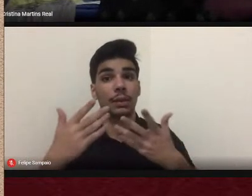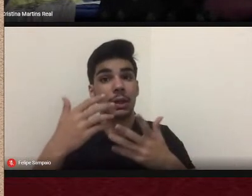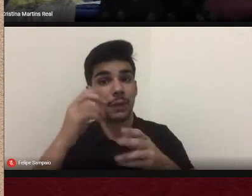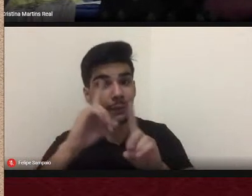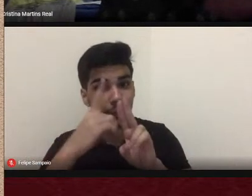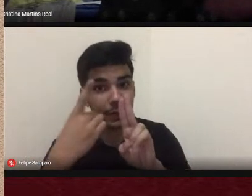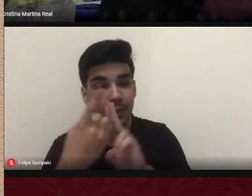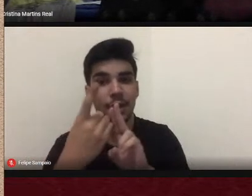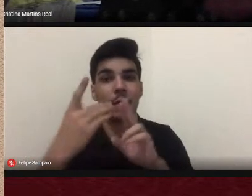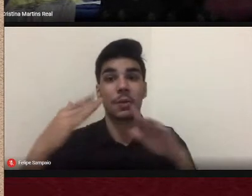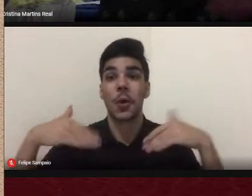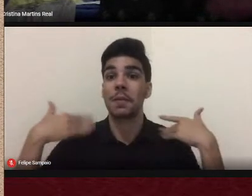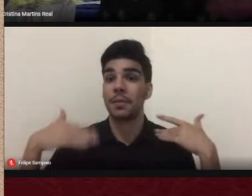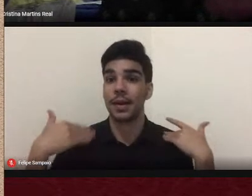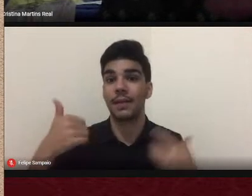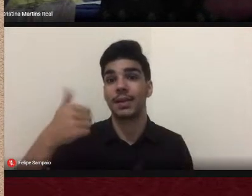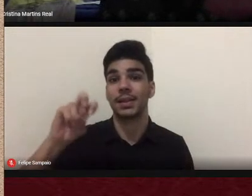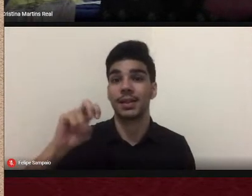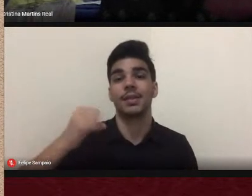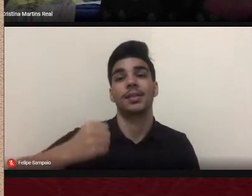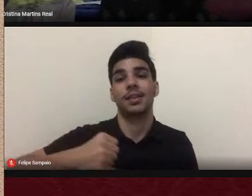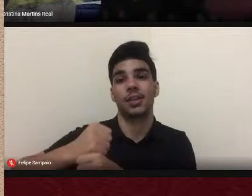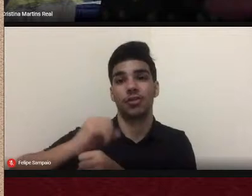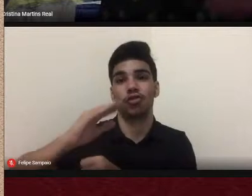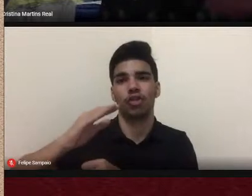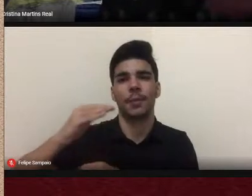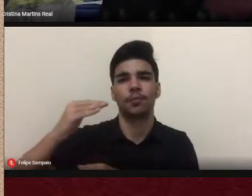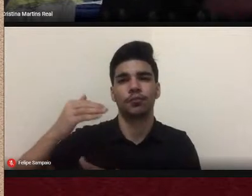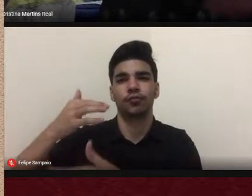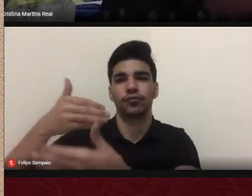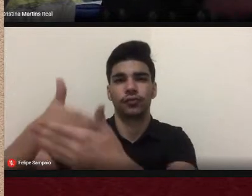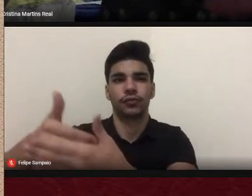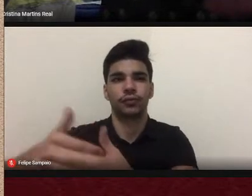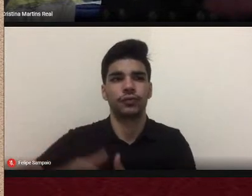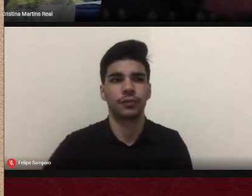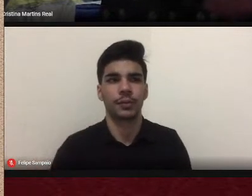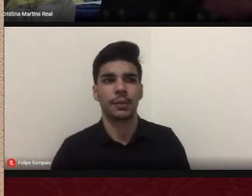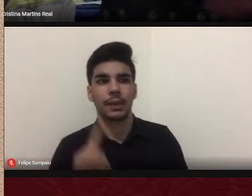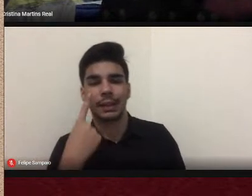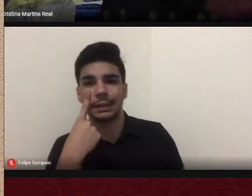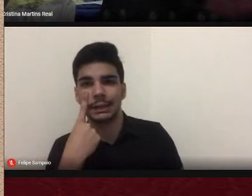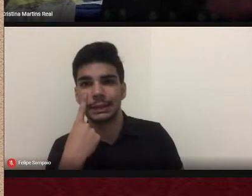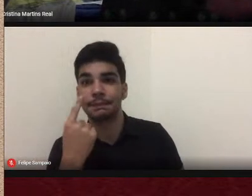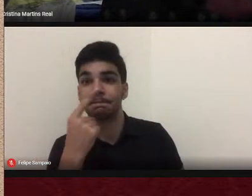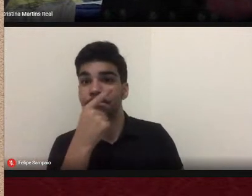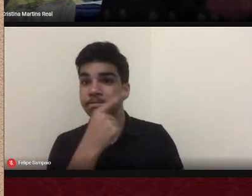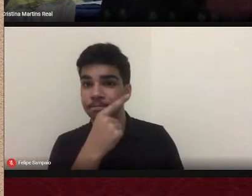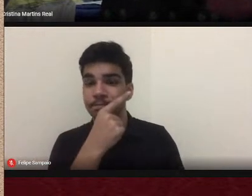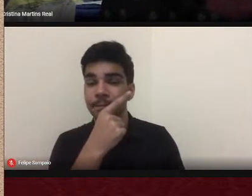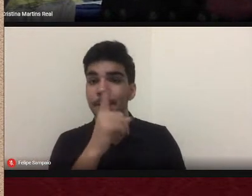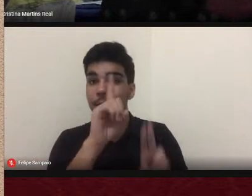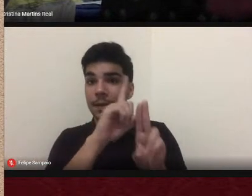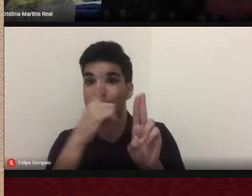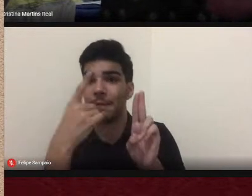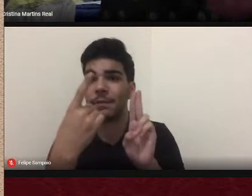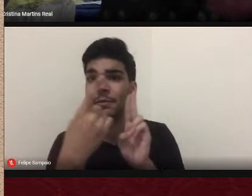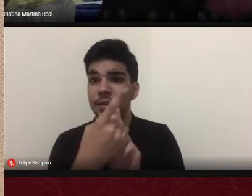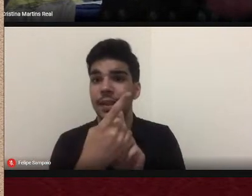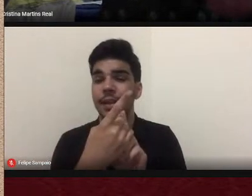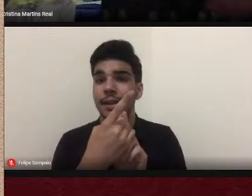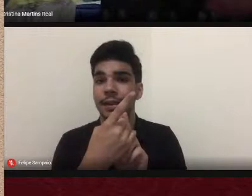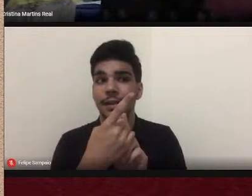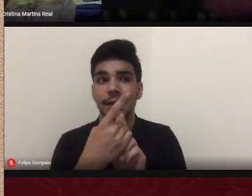capa tem uma foto da UFGD. Essa foto, ela foi trabalhada de forma que desse sentido